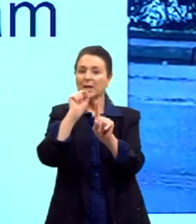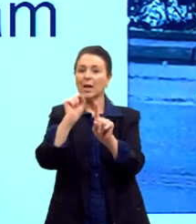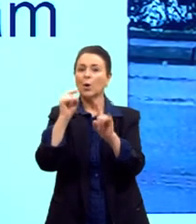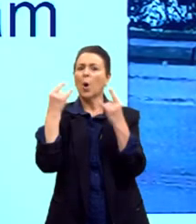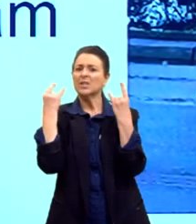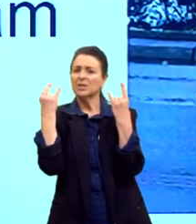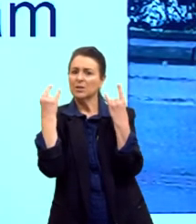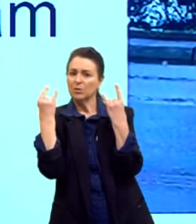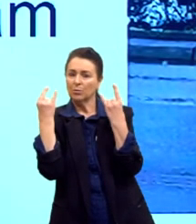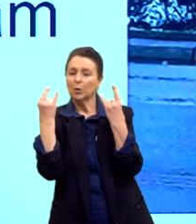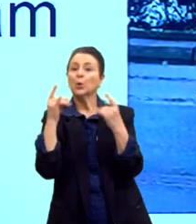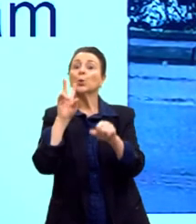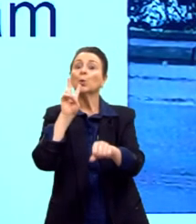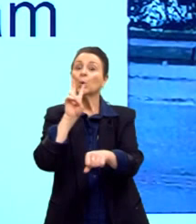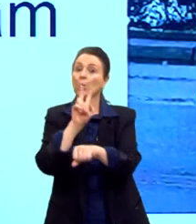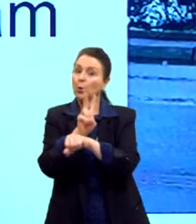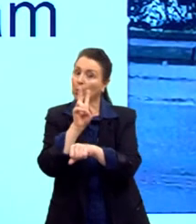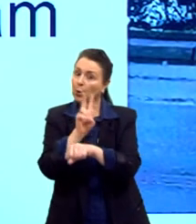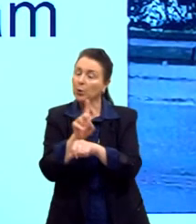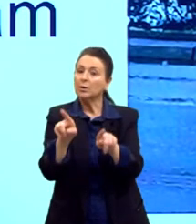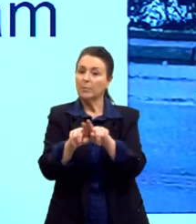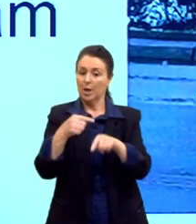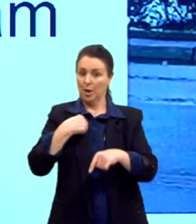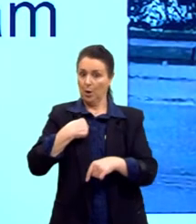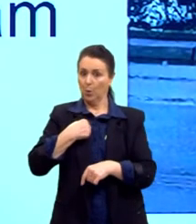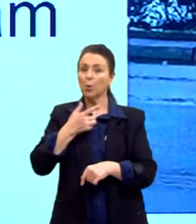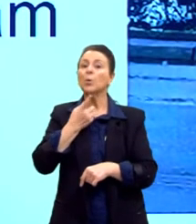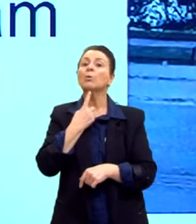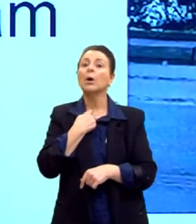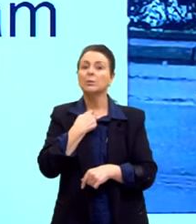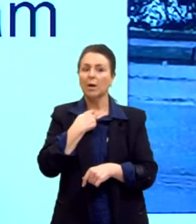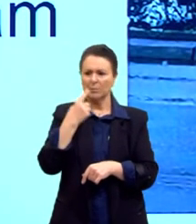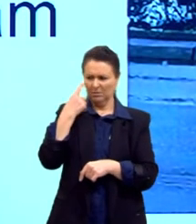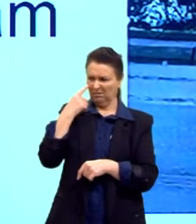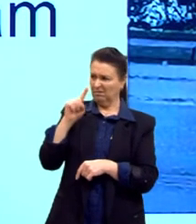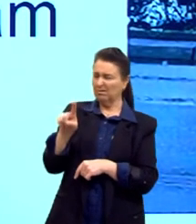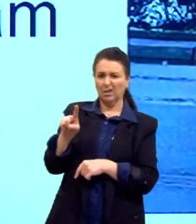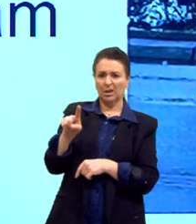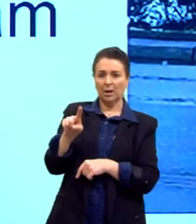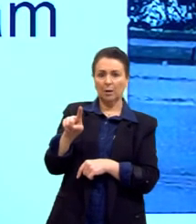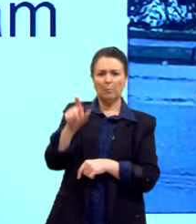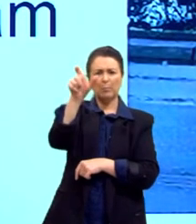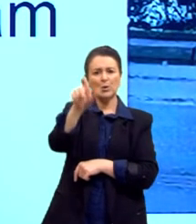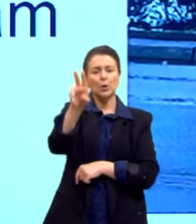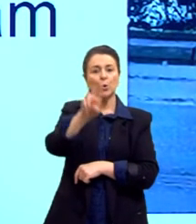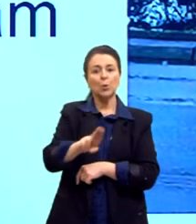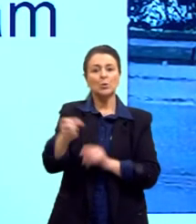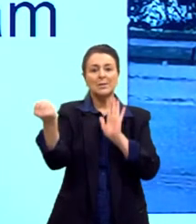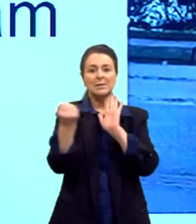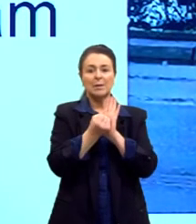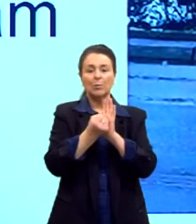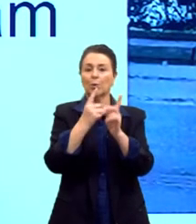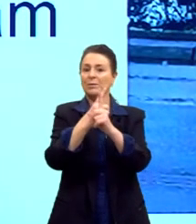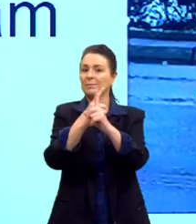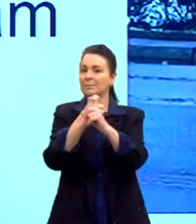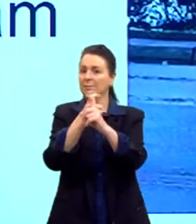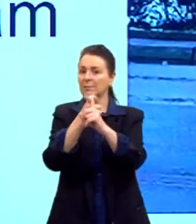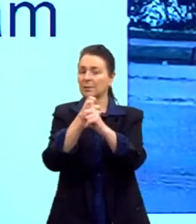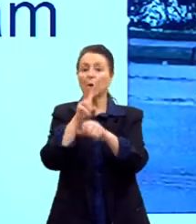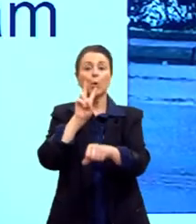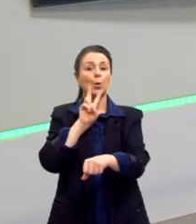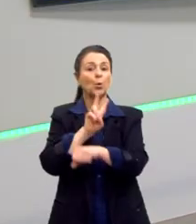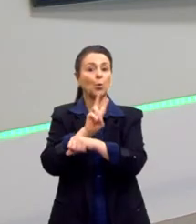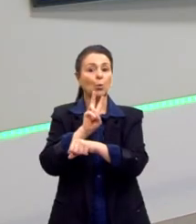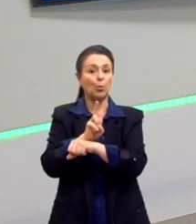rock, por exemplo, tem que tomar muito cuidado. Eu gosto de rock, mas às vezes a gente vai lá e vê alguém que usa símbolos nazistas. Cuidado, pessoal, tem